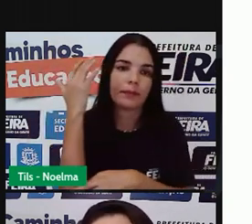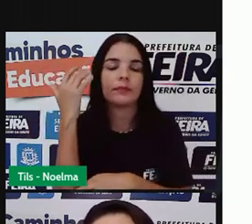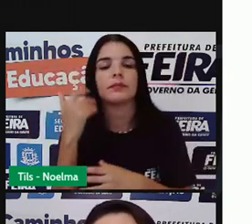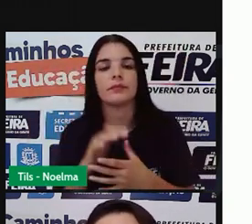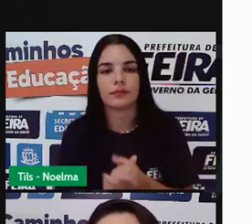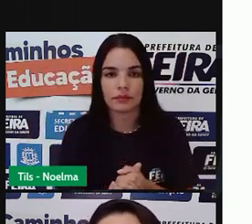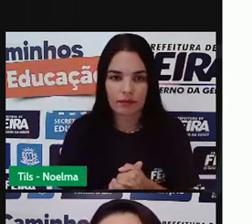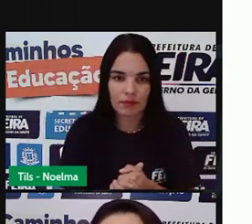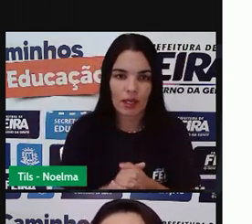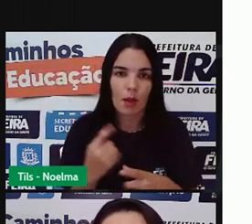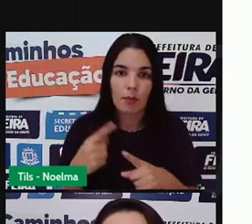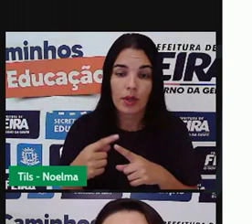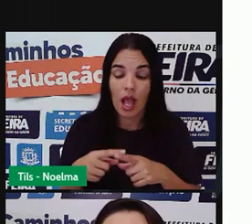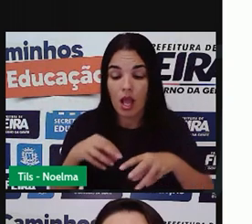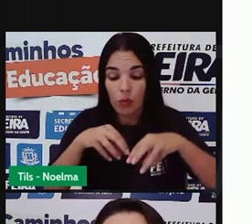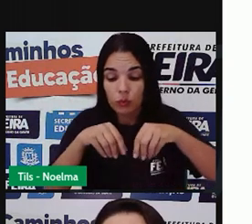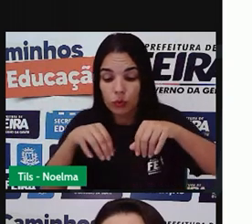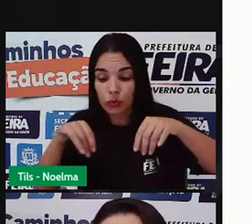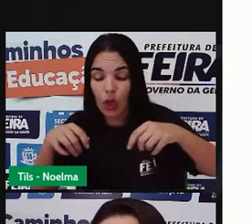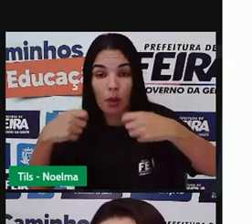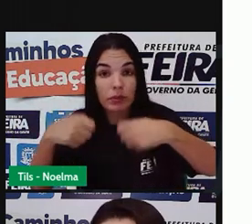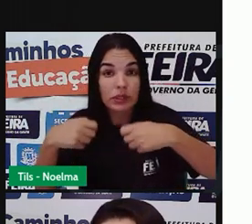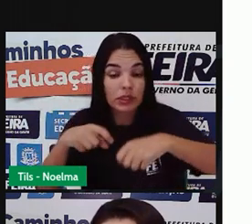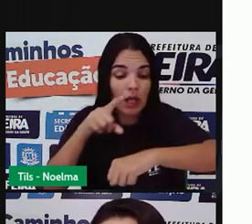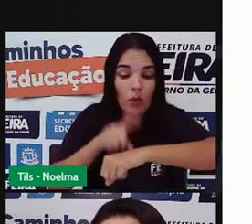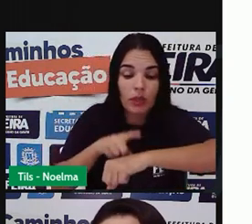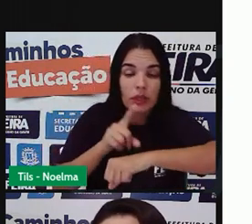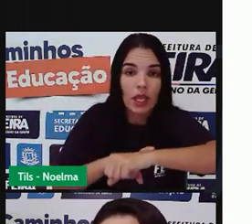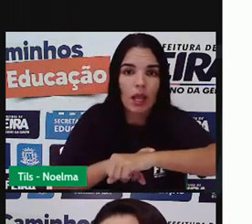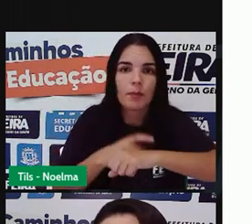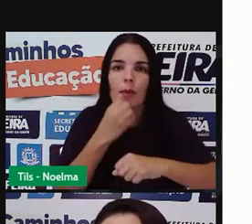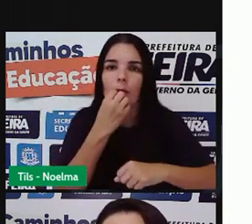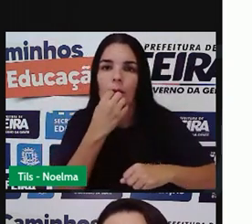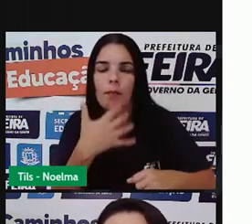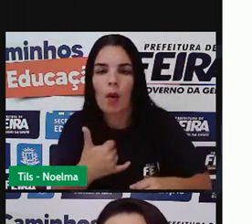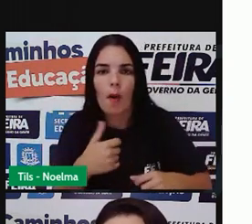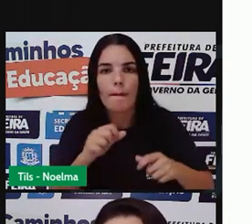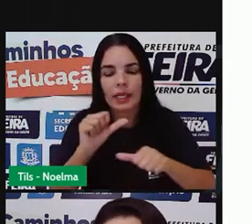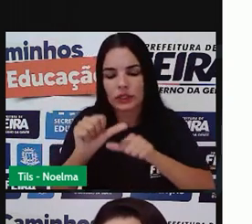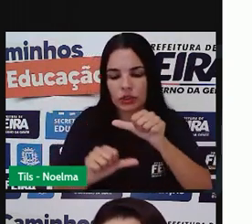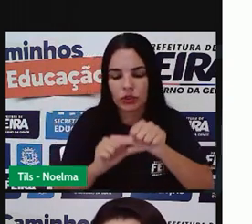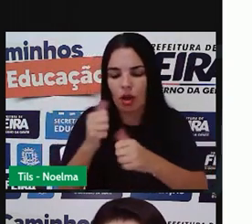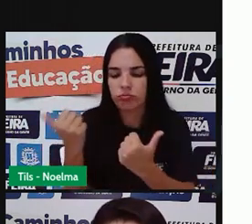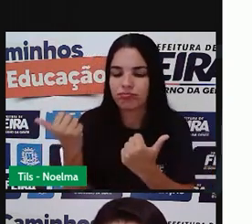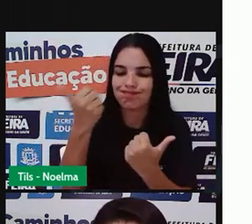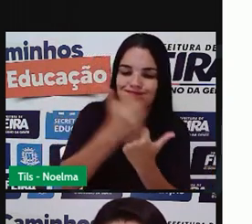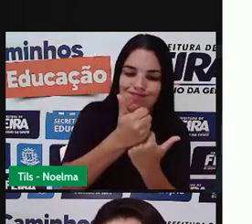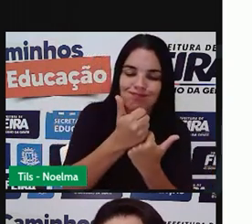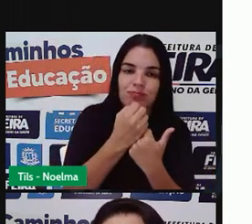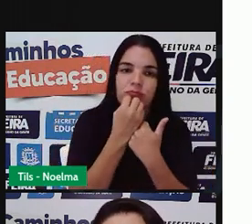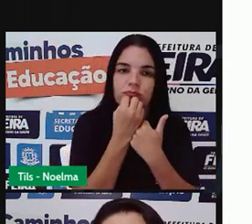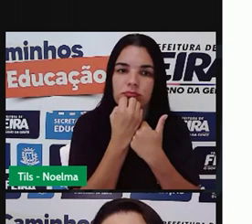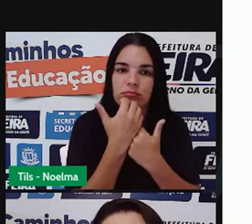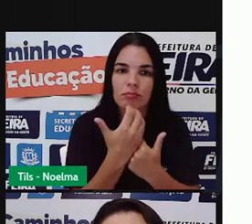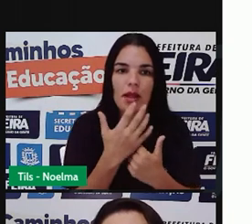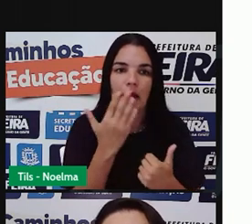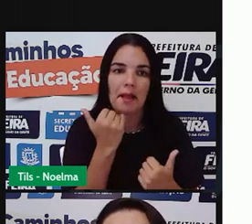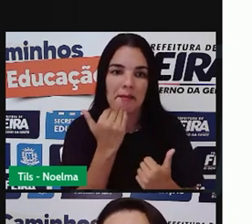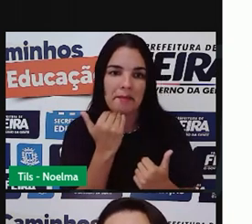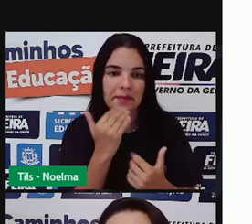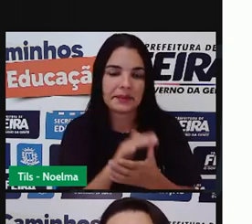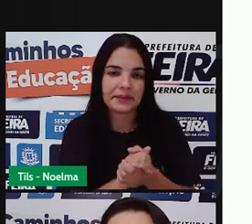leguminosa para que o solo ele tenha tempo suficiente para repor os seus nutrientes certo?